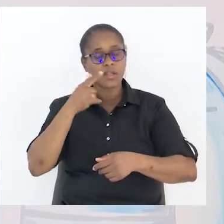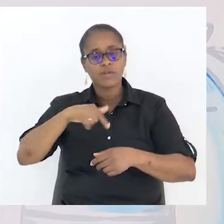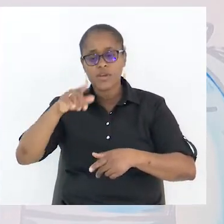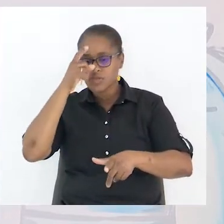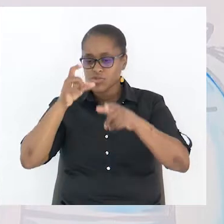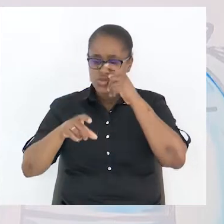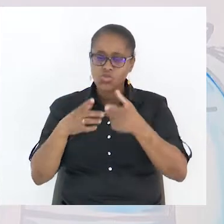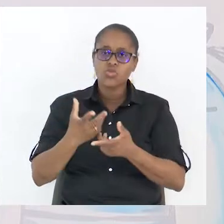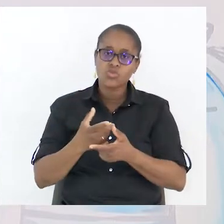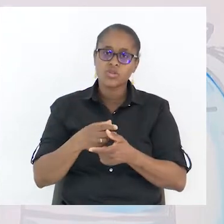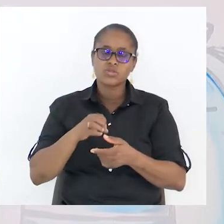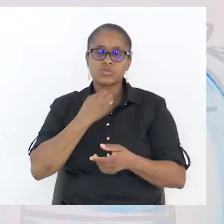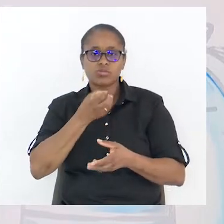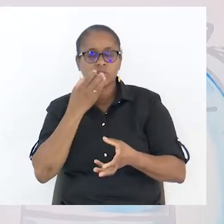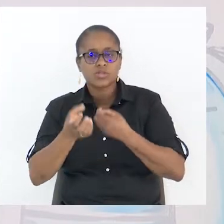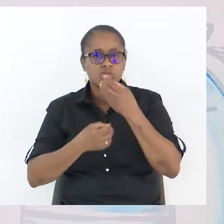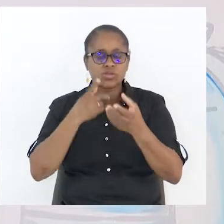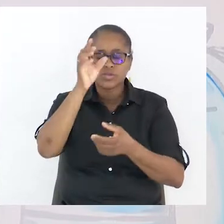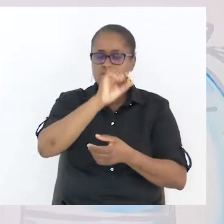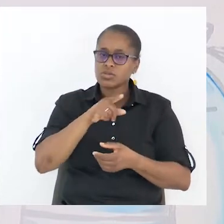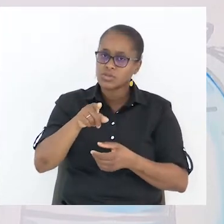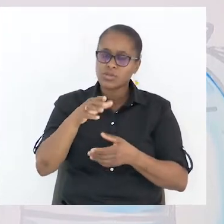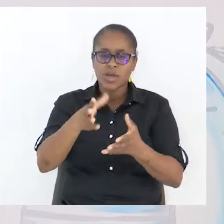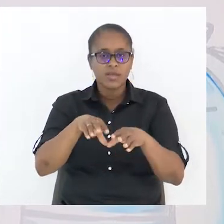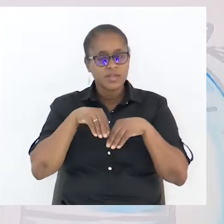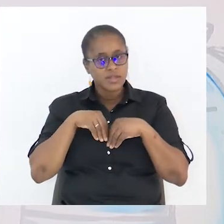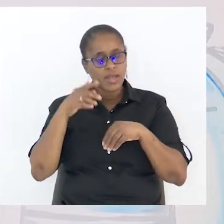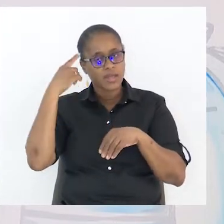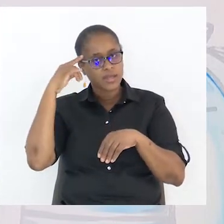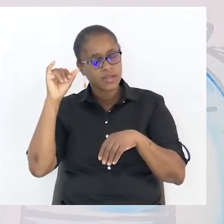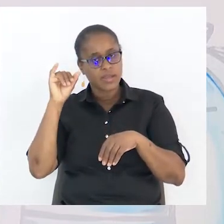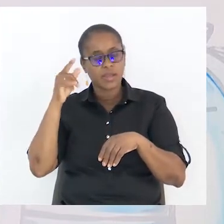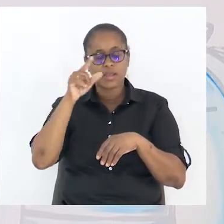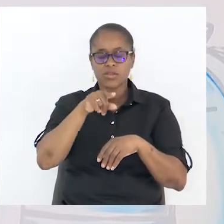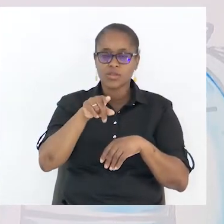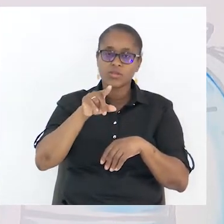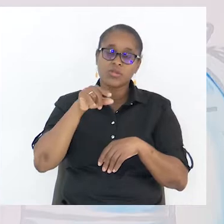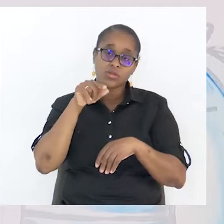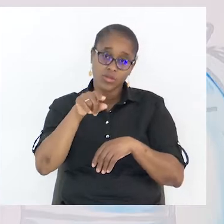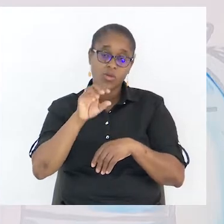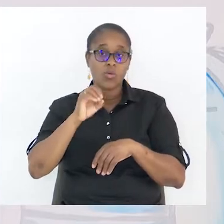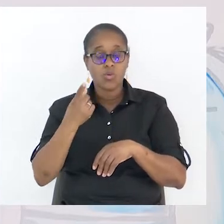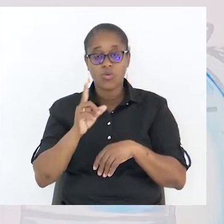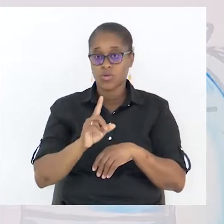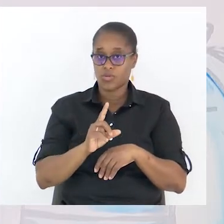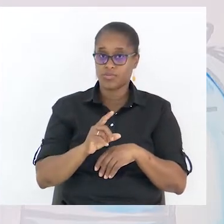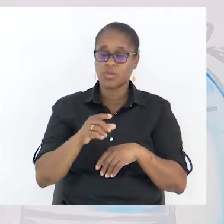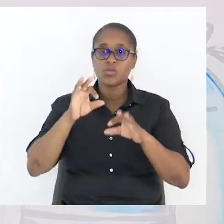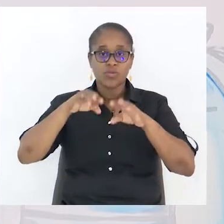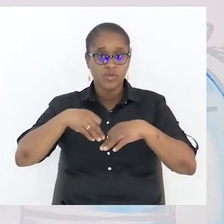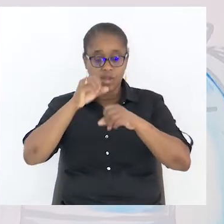No final, a conclusão, tu tens que voltar novamente ao tema, mais a observação.